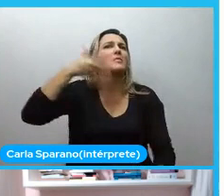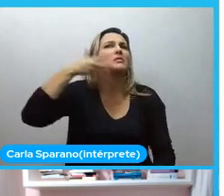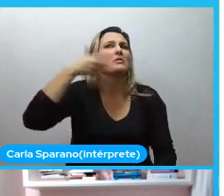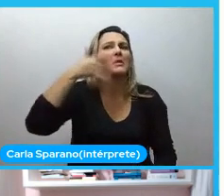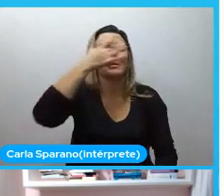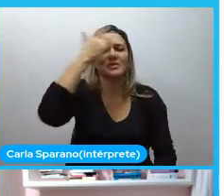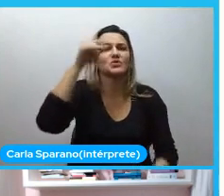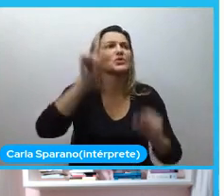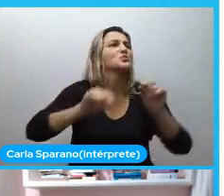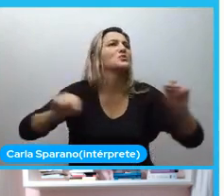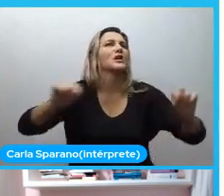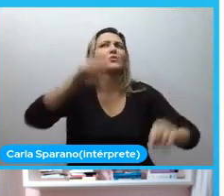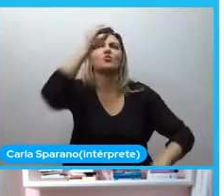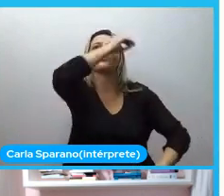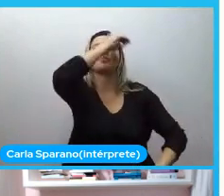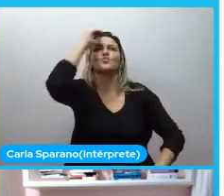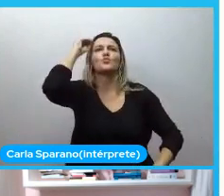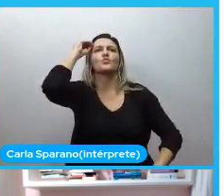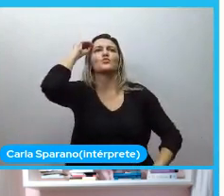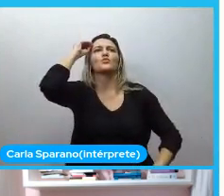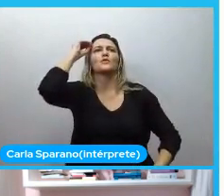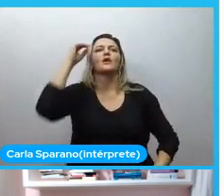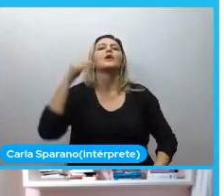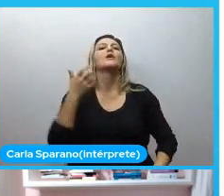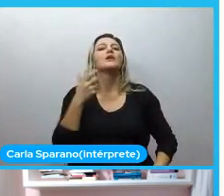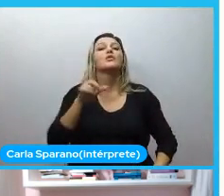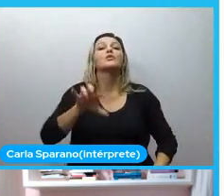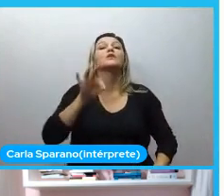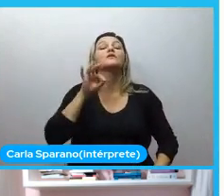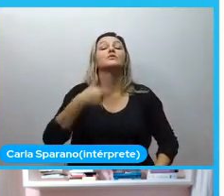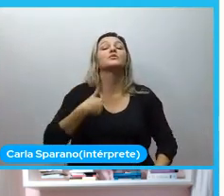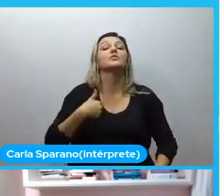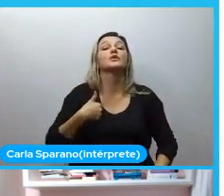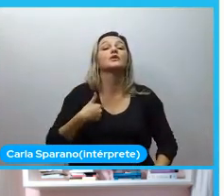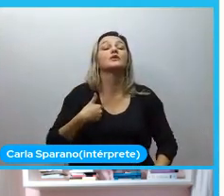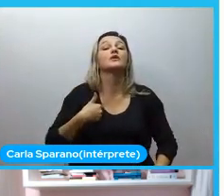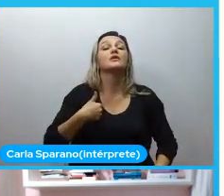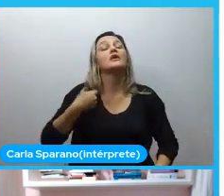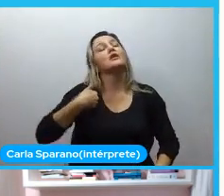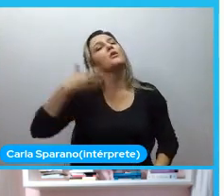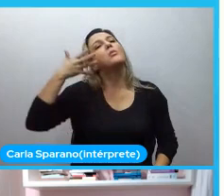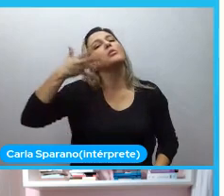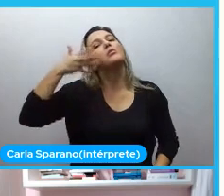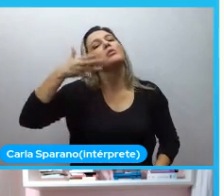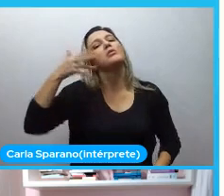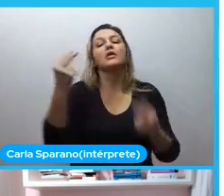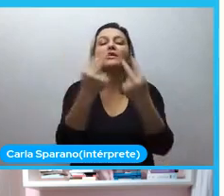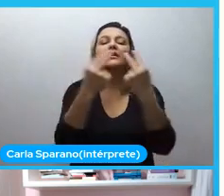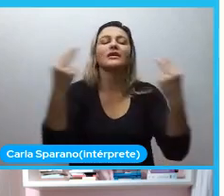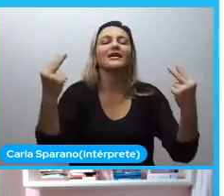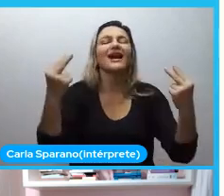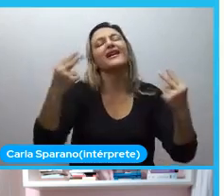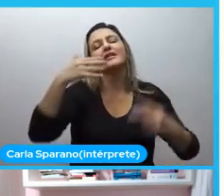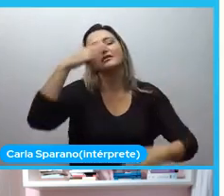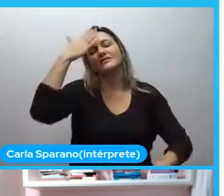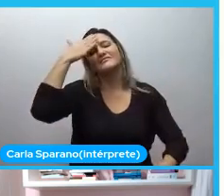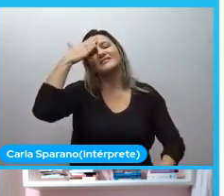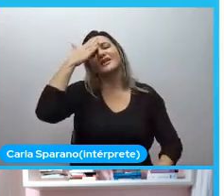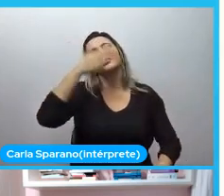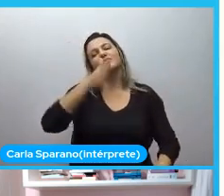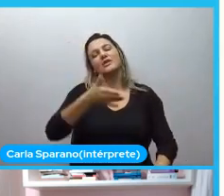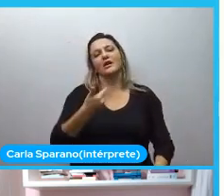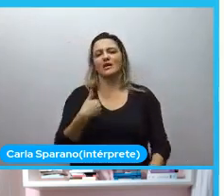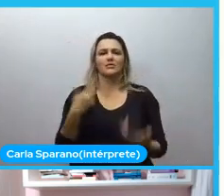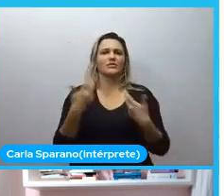escutem e falem assim eu já sei sobre isso do que as pessoas me escutem e falem não está fazendo sentido nenhum o que a Brala está falando